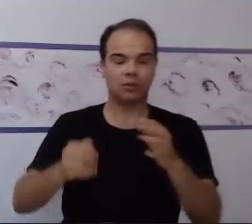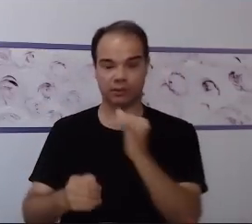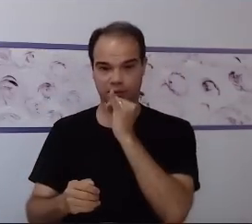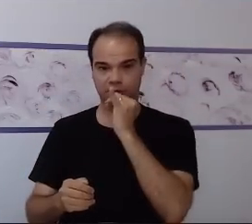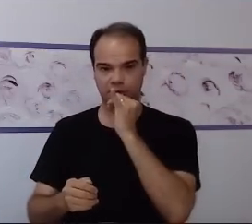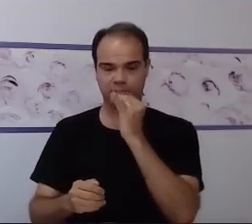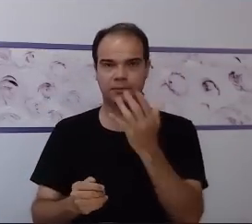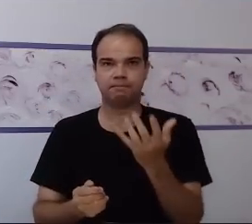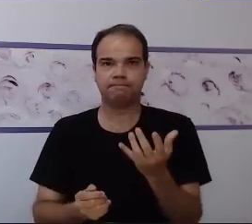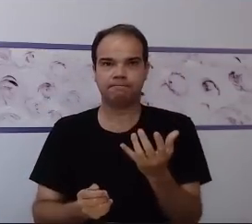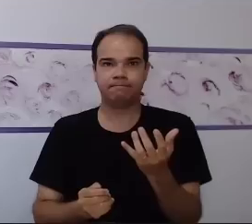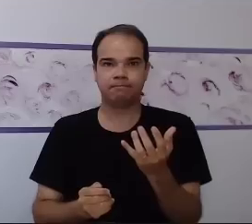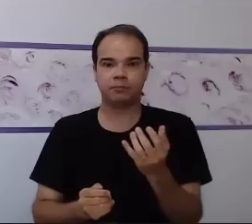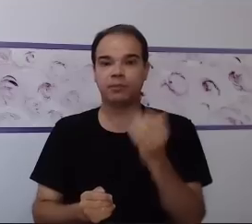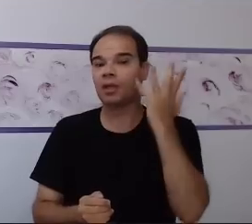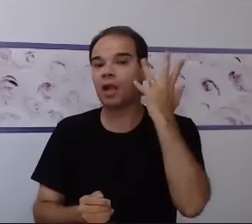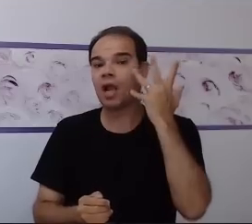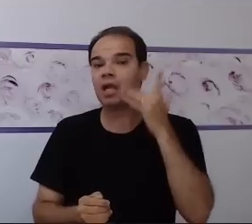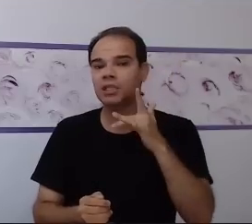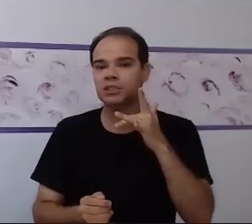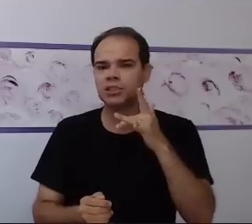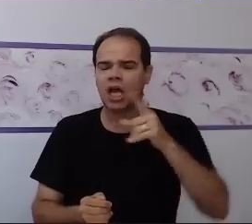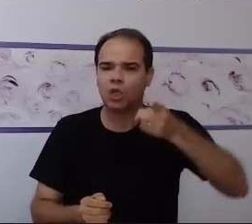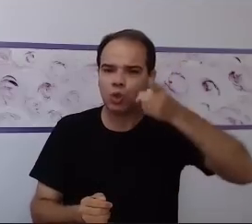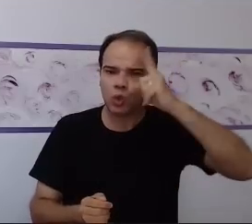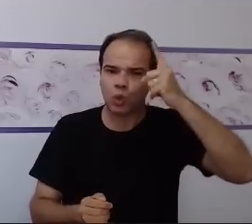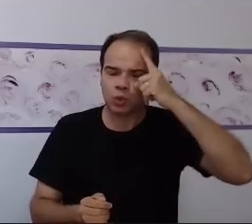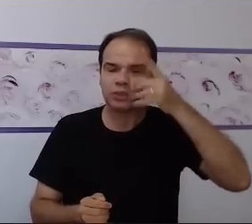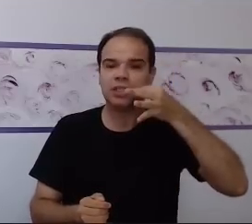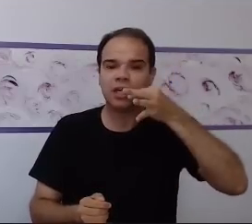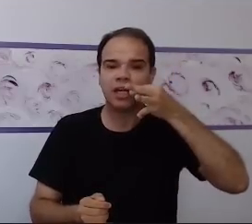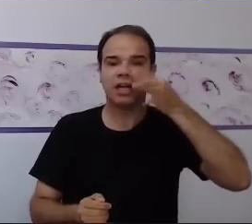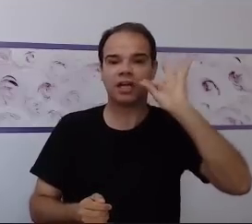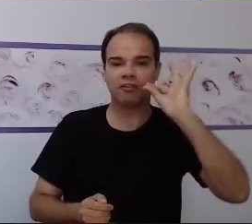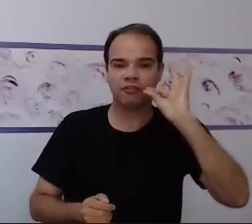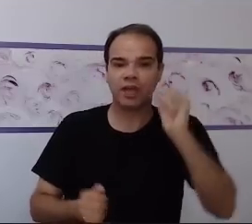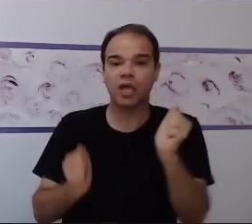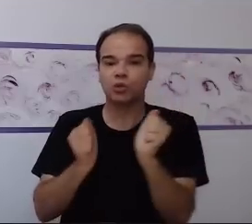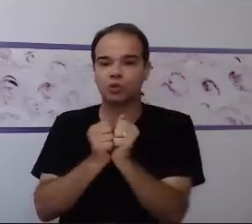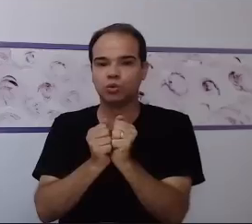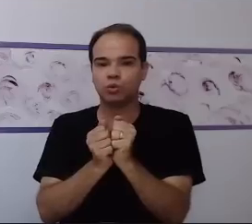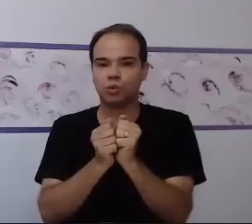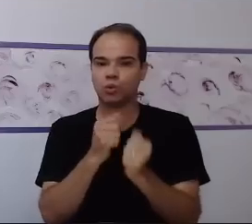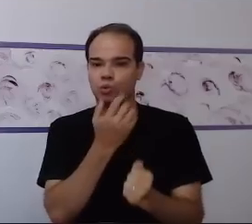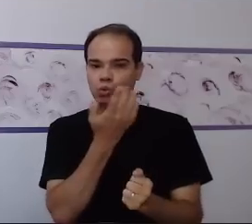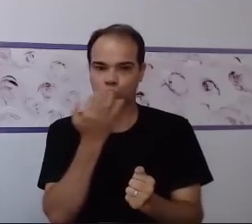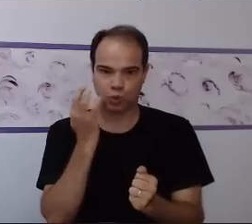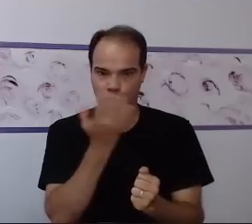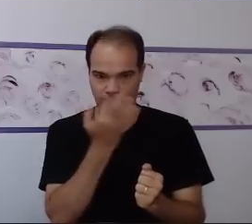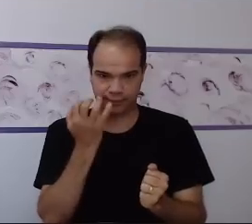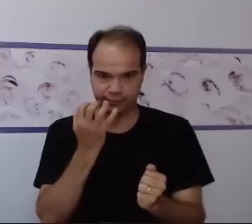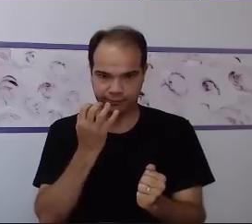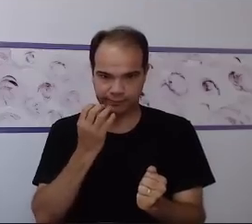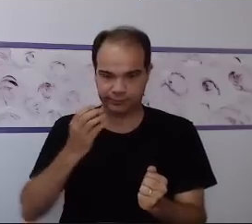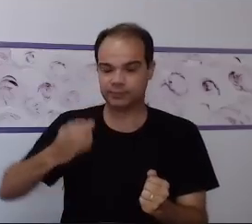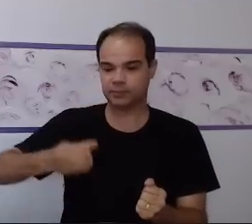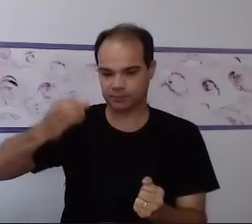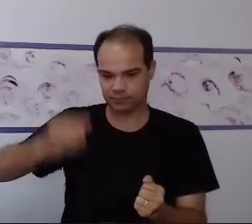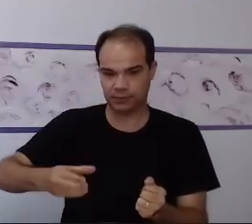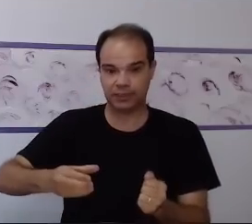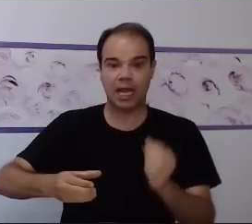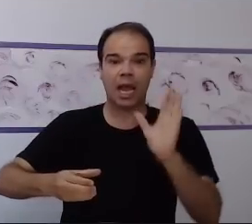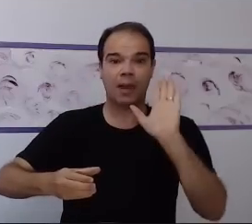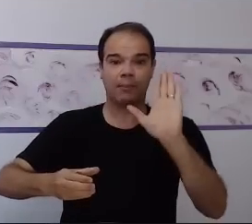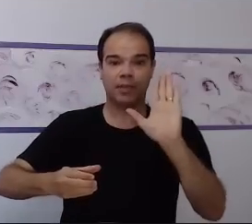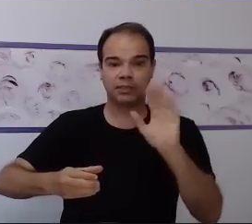É uma criança que toma todos os dias o café da manhã com o todinho. No momento em que esse todinho não é